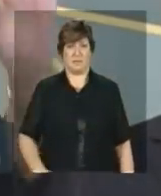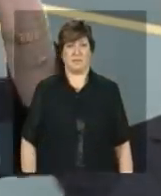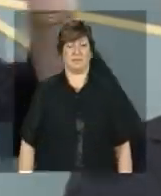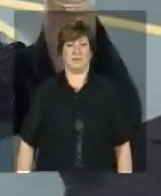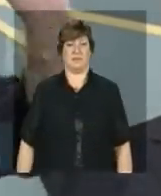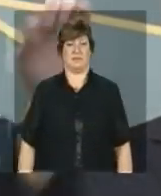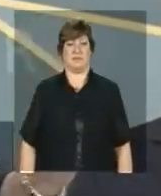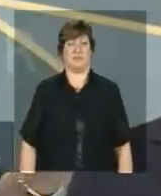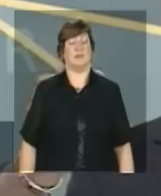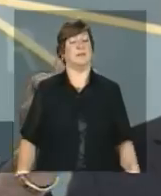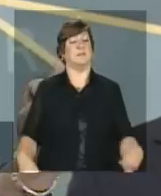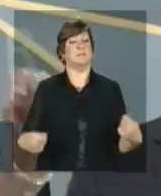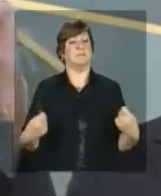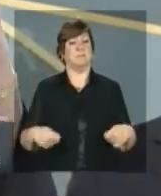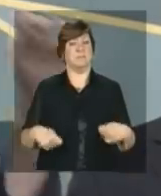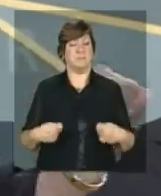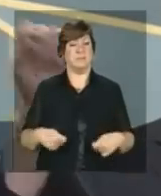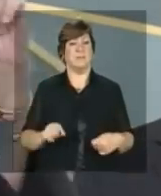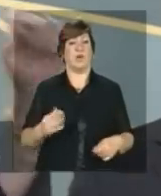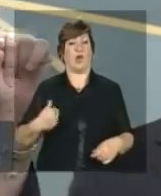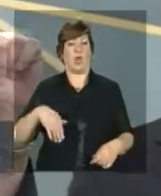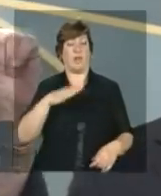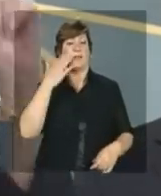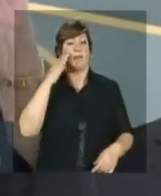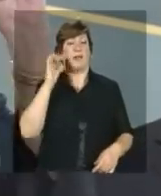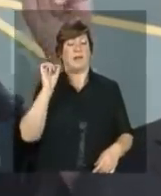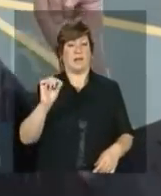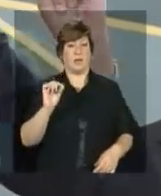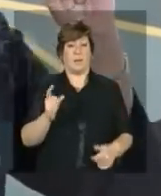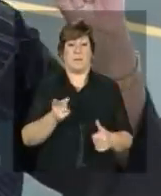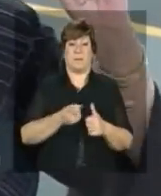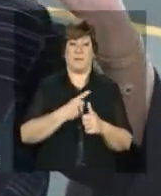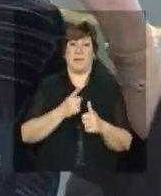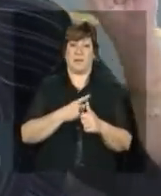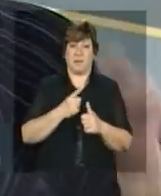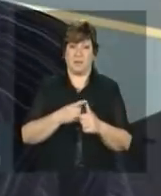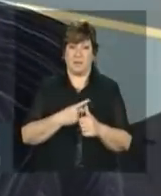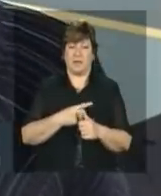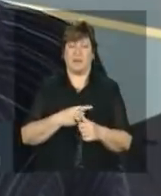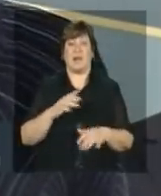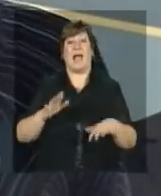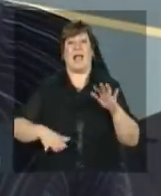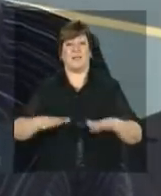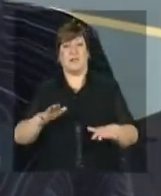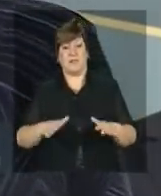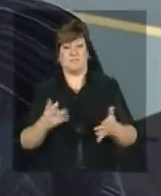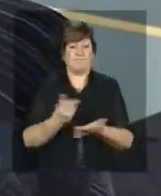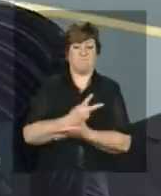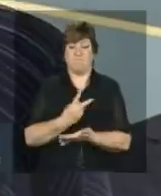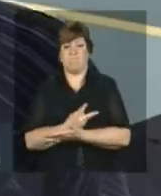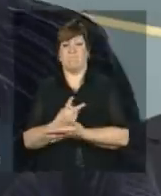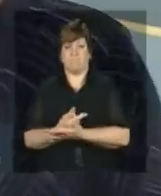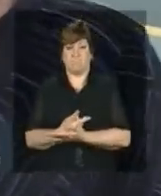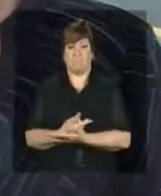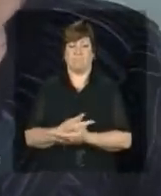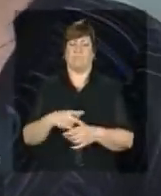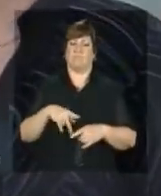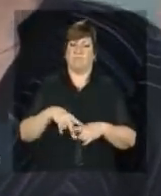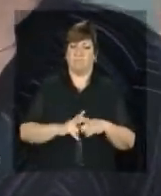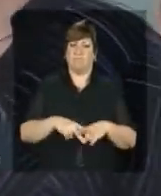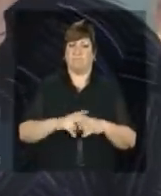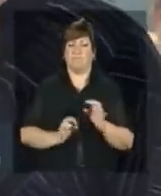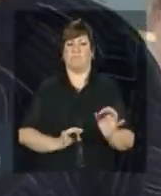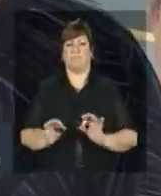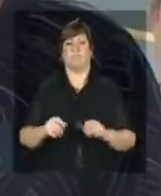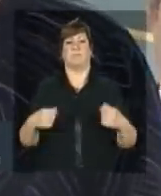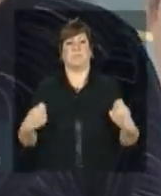é inevitável que nos primeiros tempos você tenha alguns desvios e esses desvios